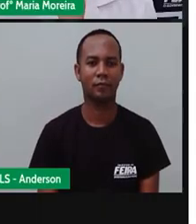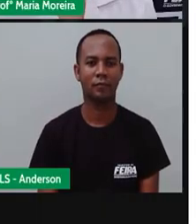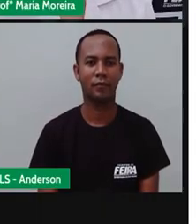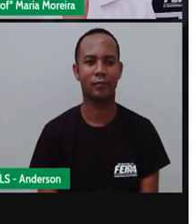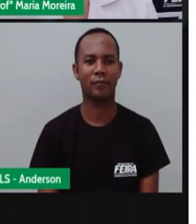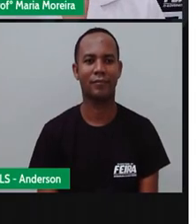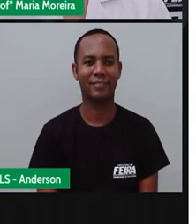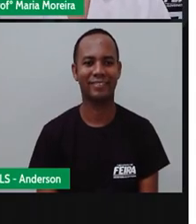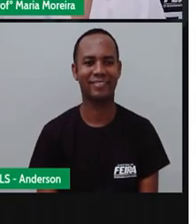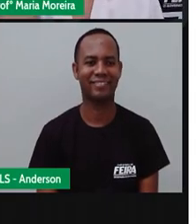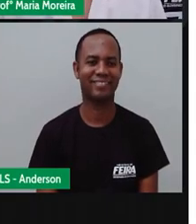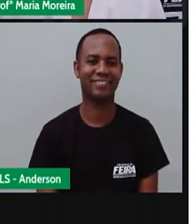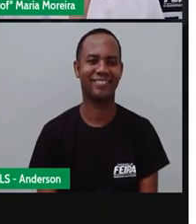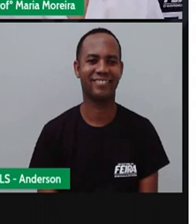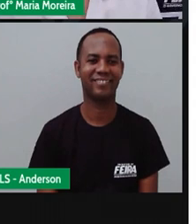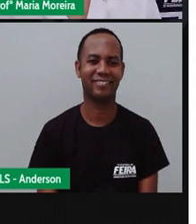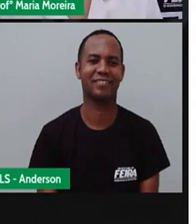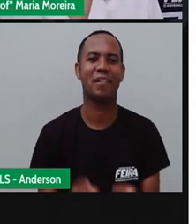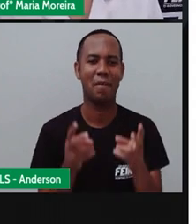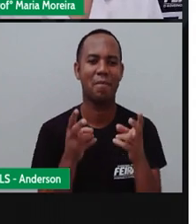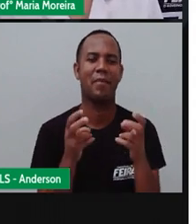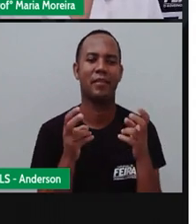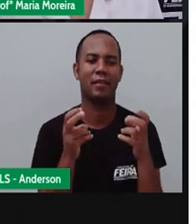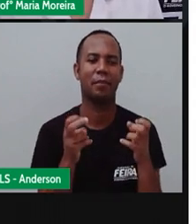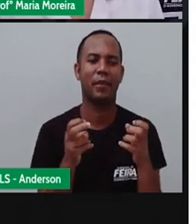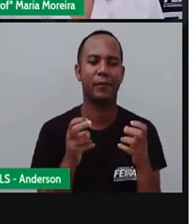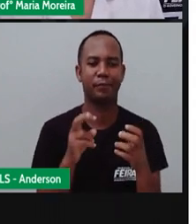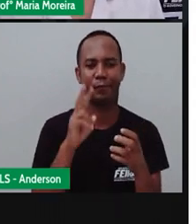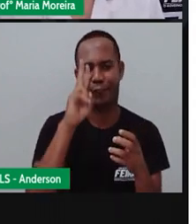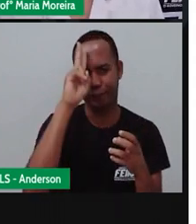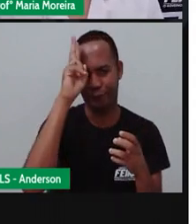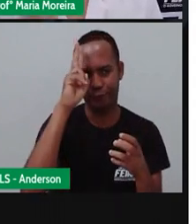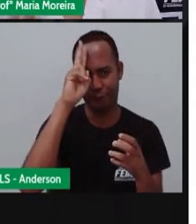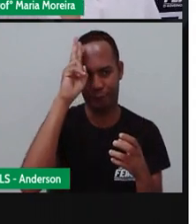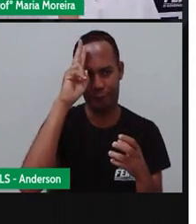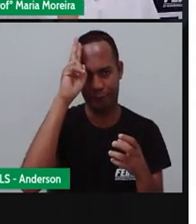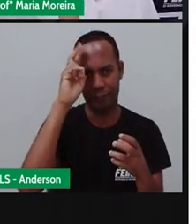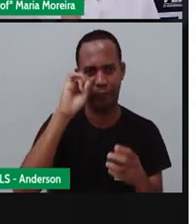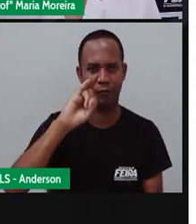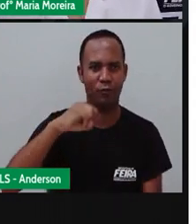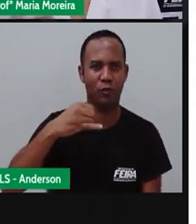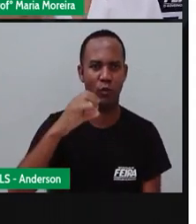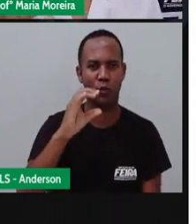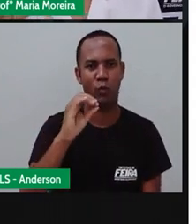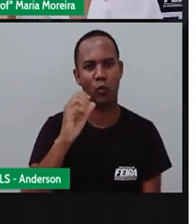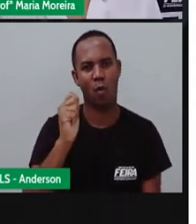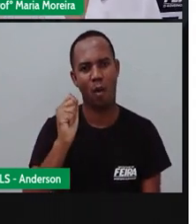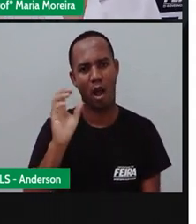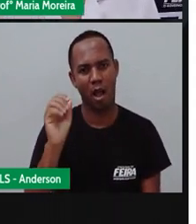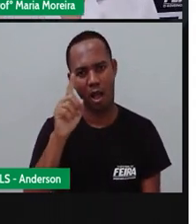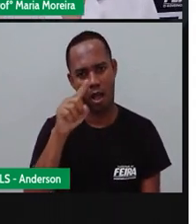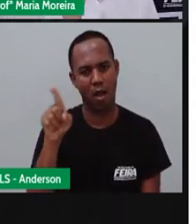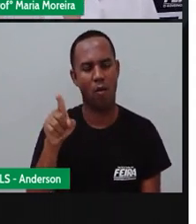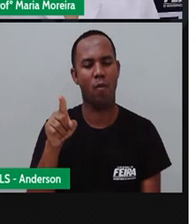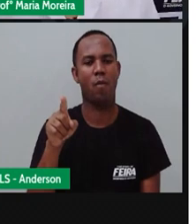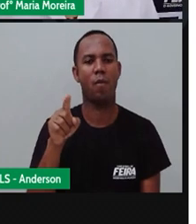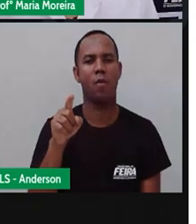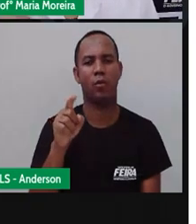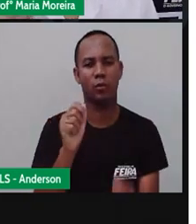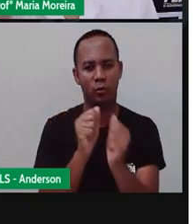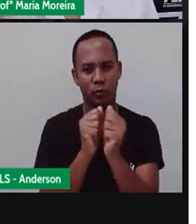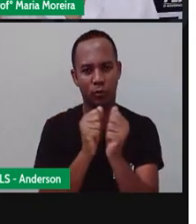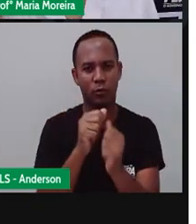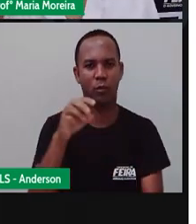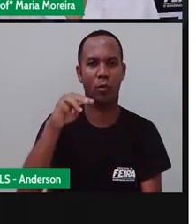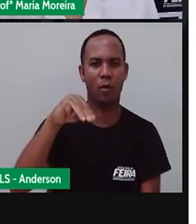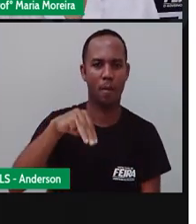Ai, voltamos. Perceberam que na história de João e Maria eles acabam se perdendo, chegam na casa da bruxa, né? E aí